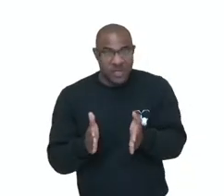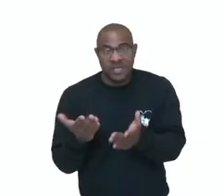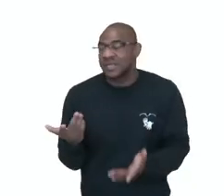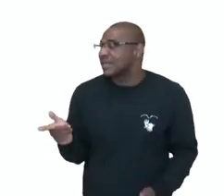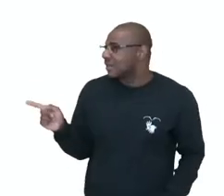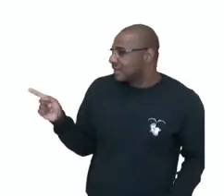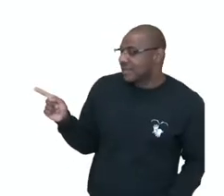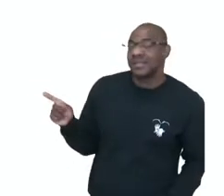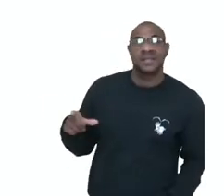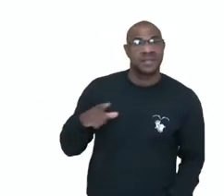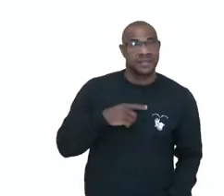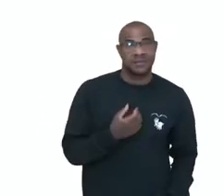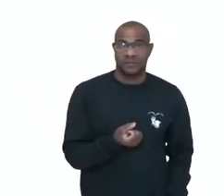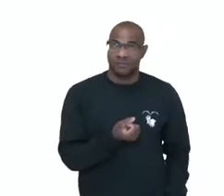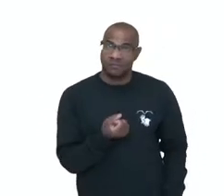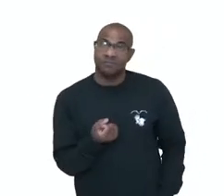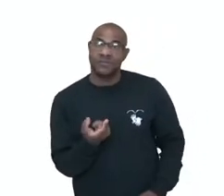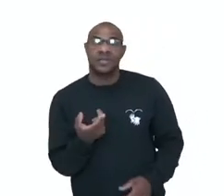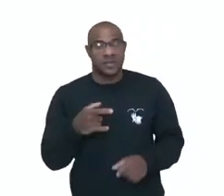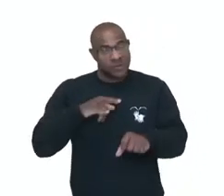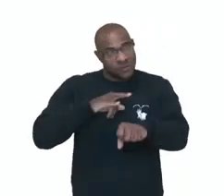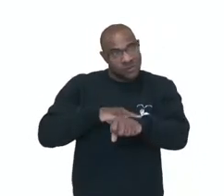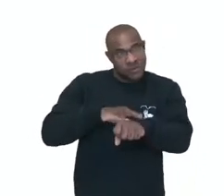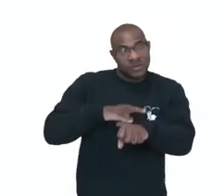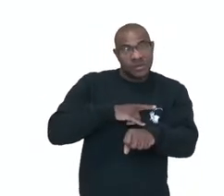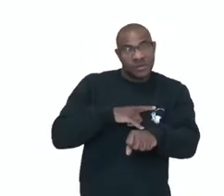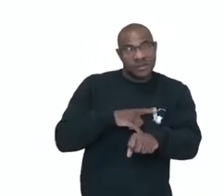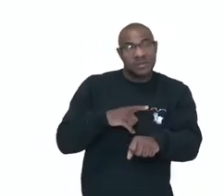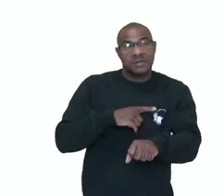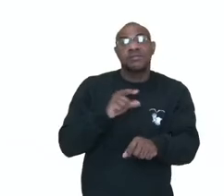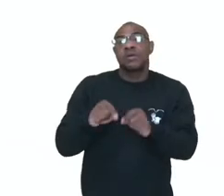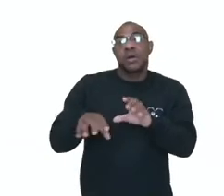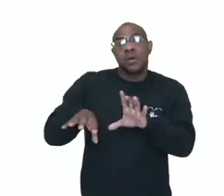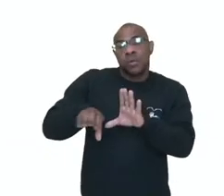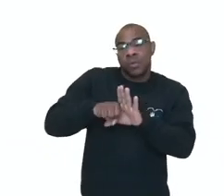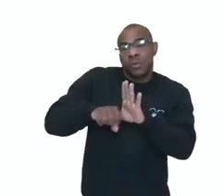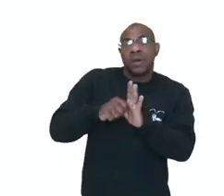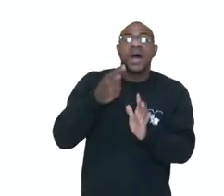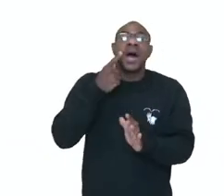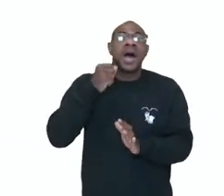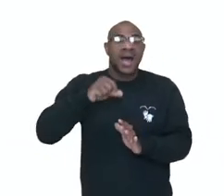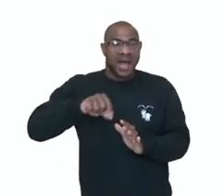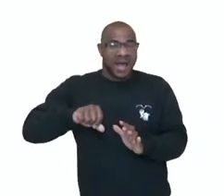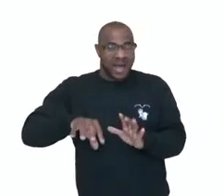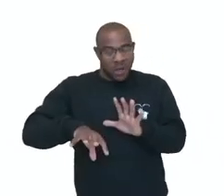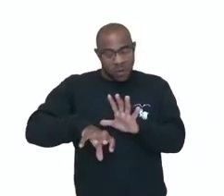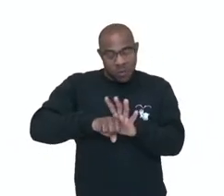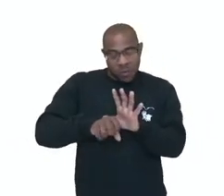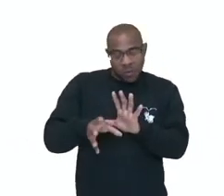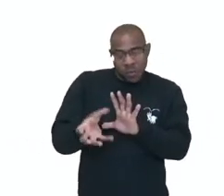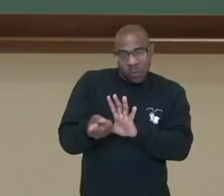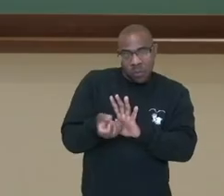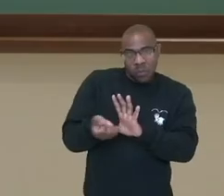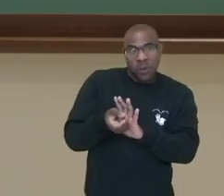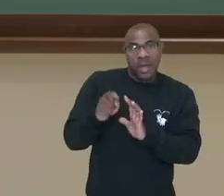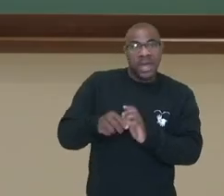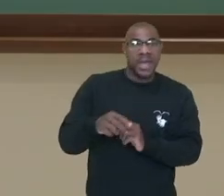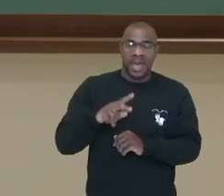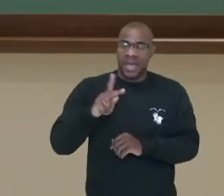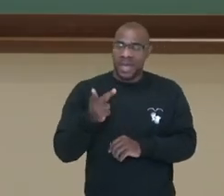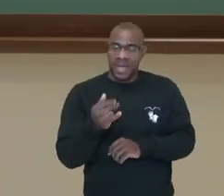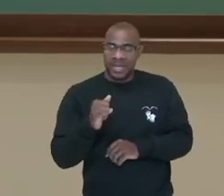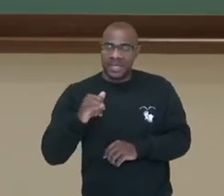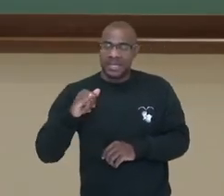quantidades de urina, certo? E eles vão absorver os sais. Isso quer dizer que eles são hipertônicos em